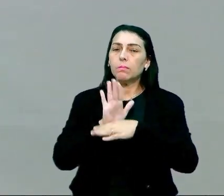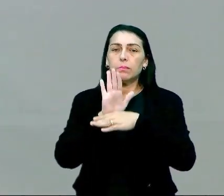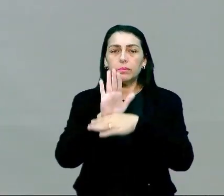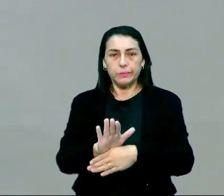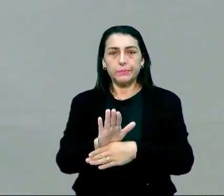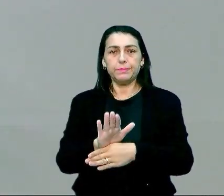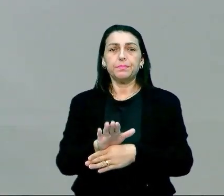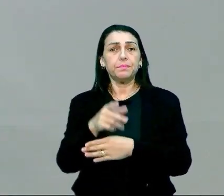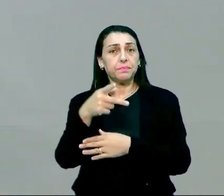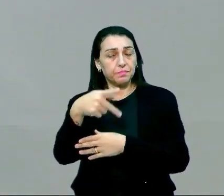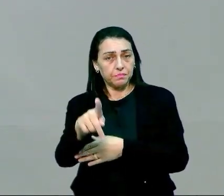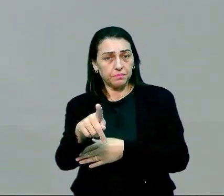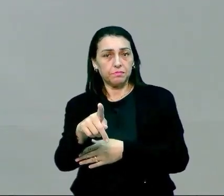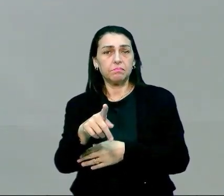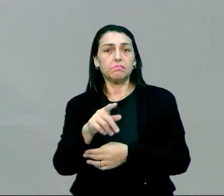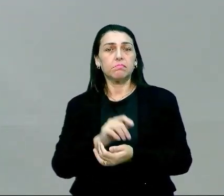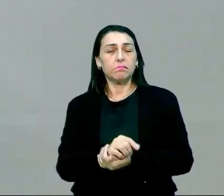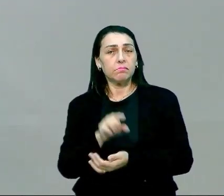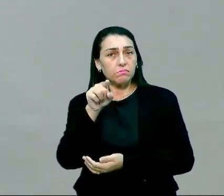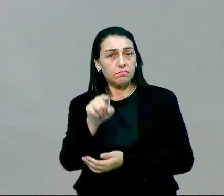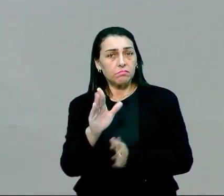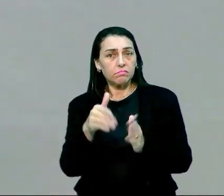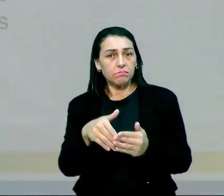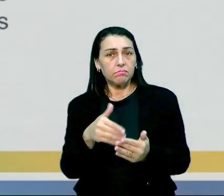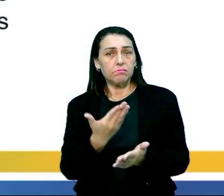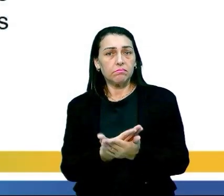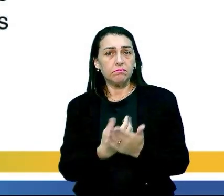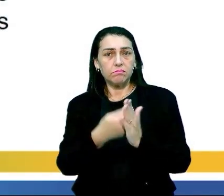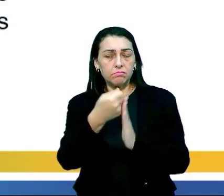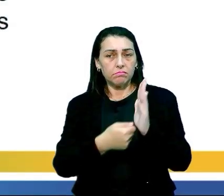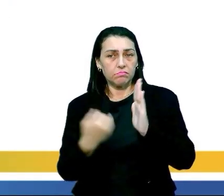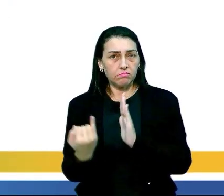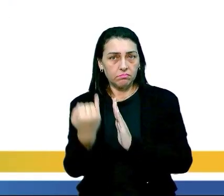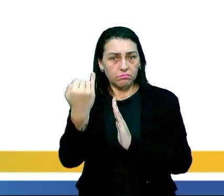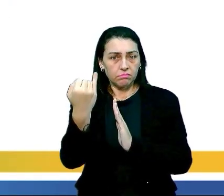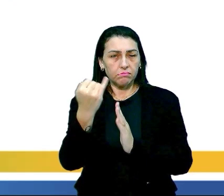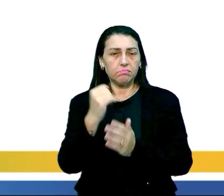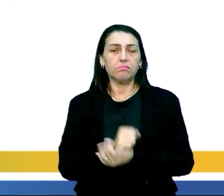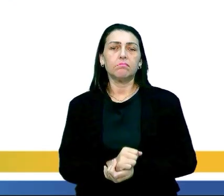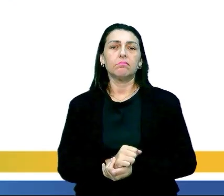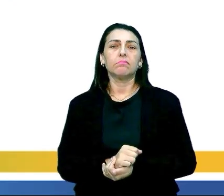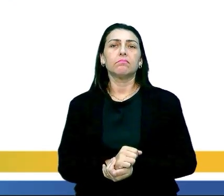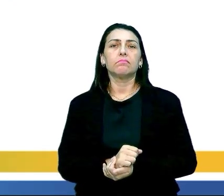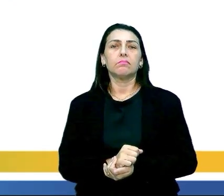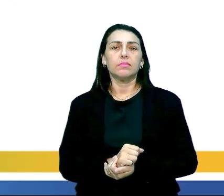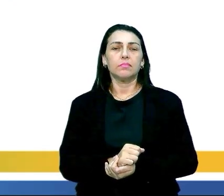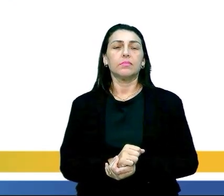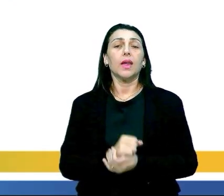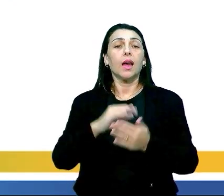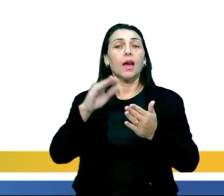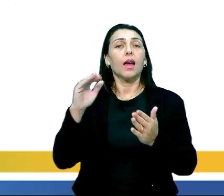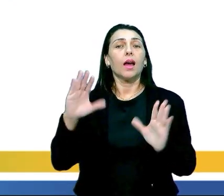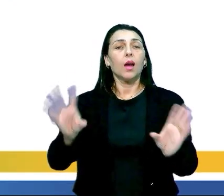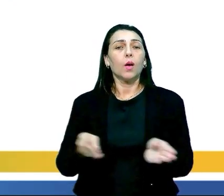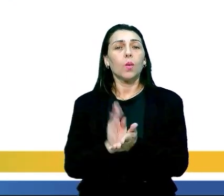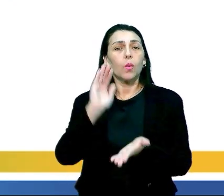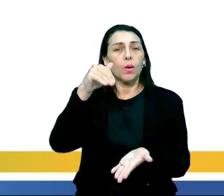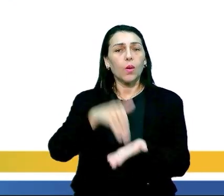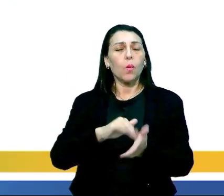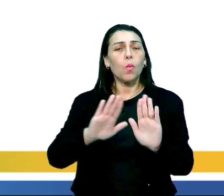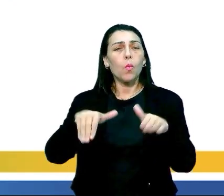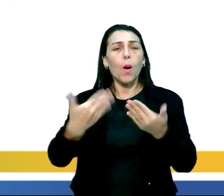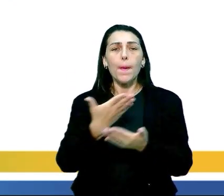Pode ser até a sua intervenção. Foca na aula de redação, que é importante. Uma das intervenções da conclusão. Mas vamos lá.